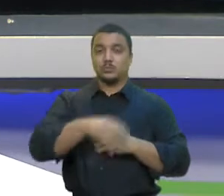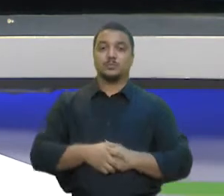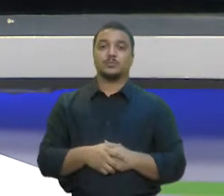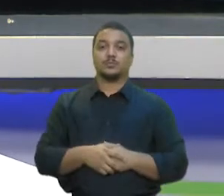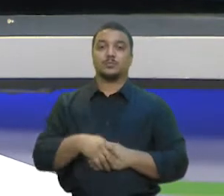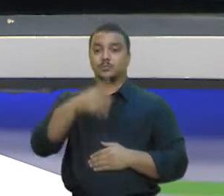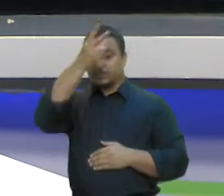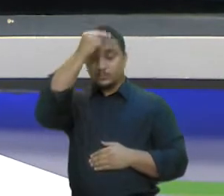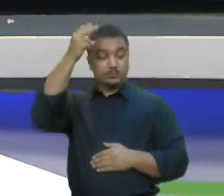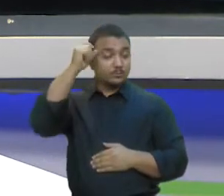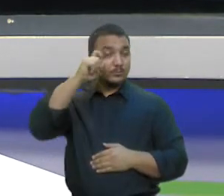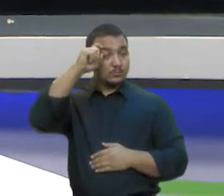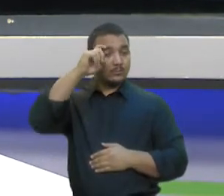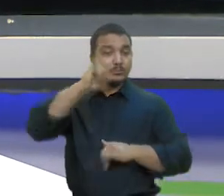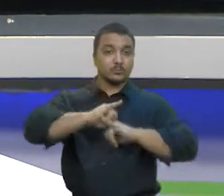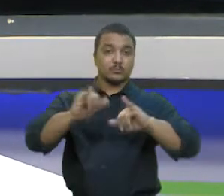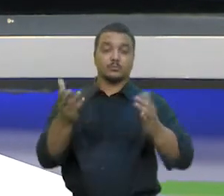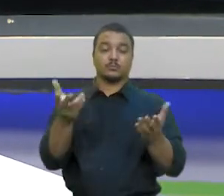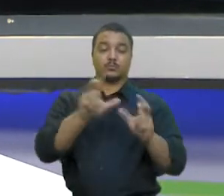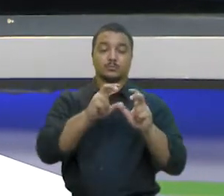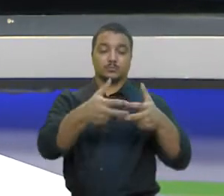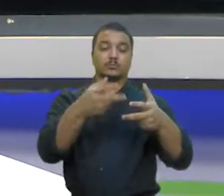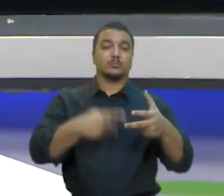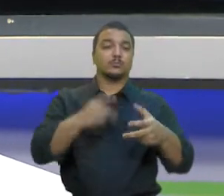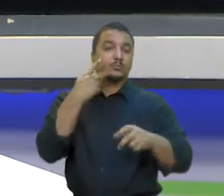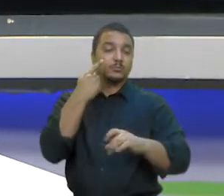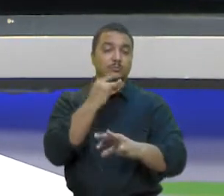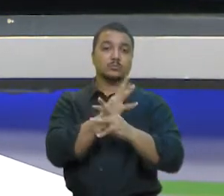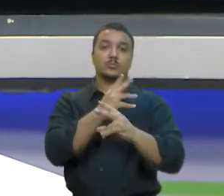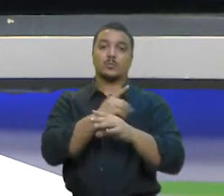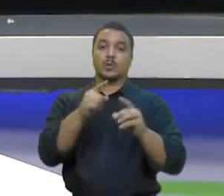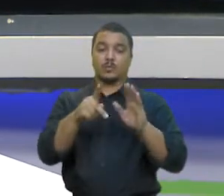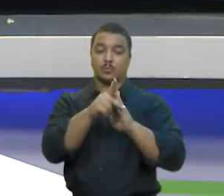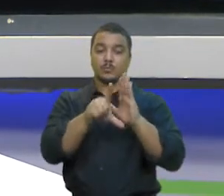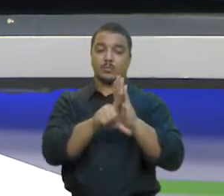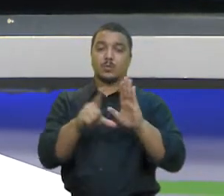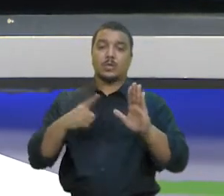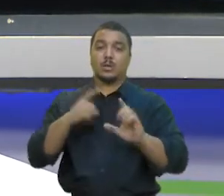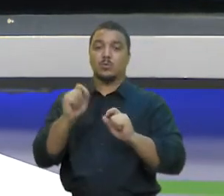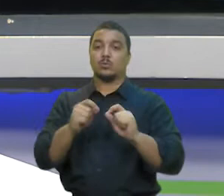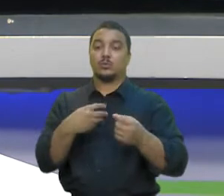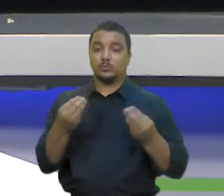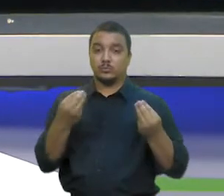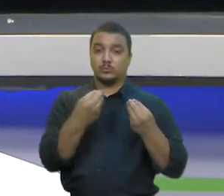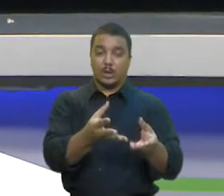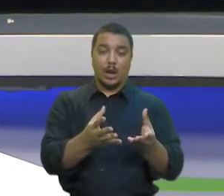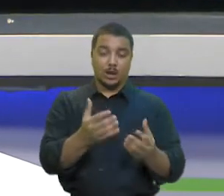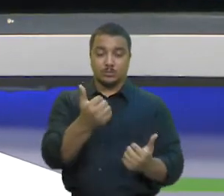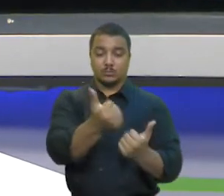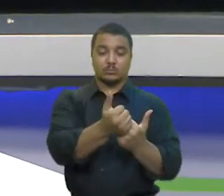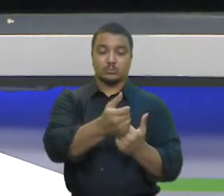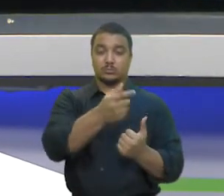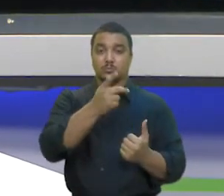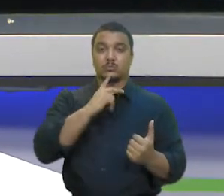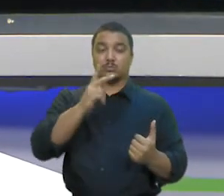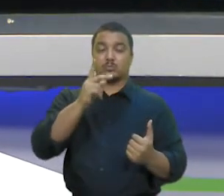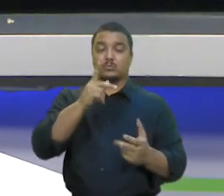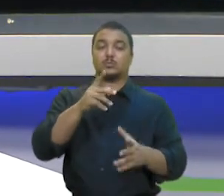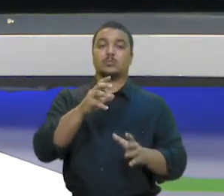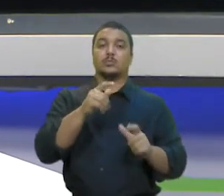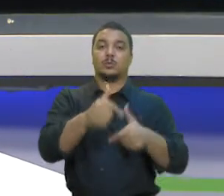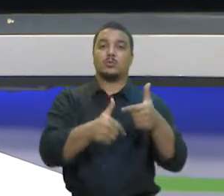Sarto encaminhou à Câmara Municipal de Fortaleza projeto de lei que concede o subsídio ao Serviço de Transporte Público